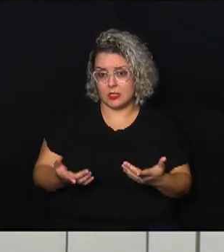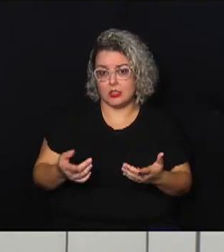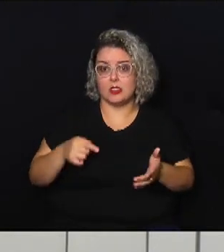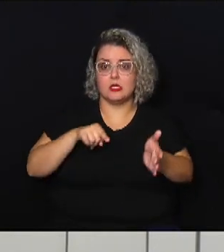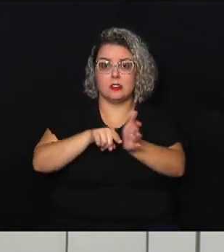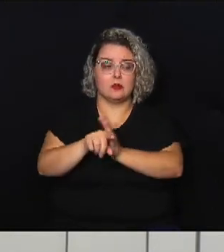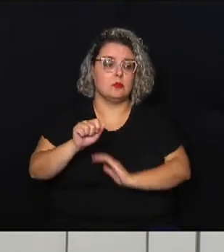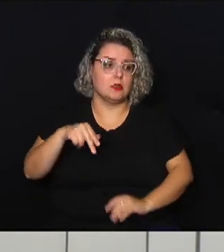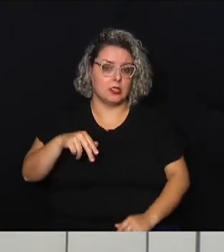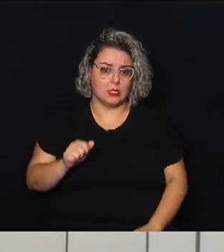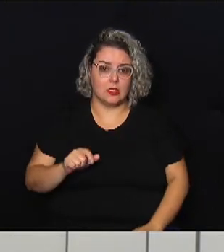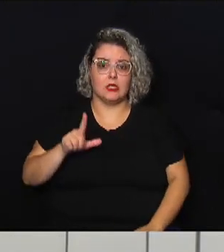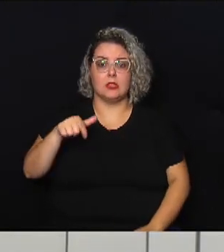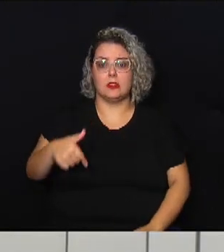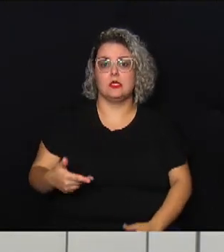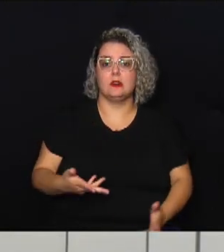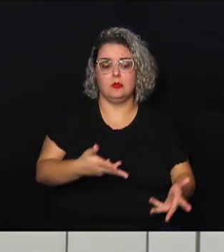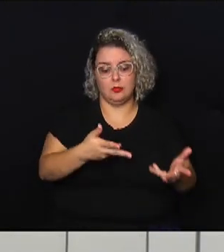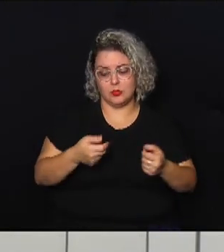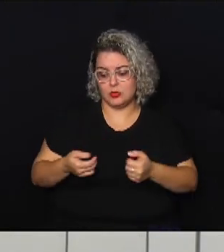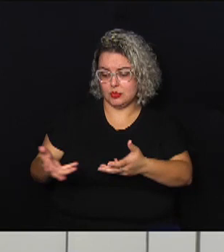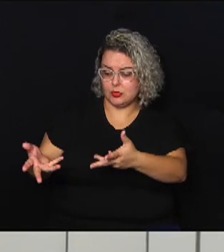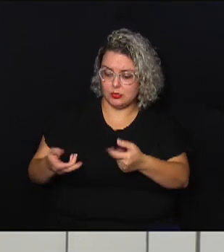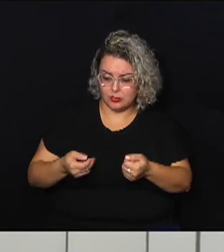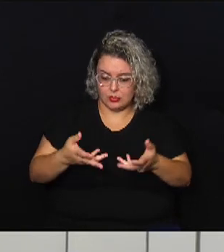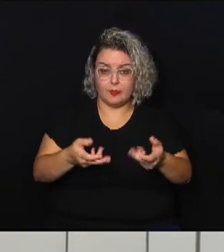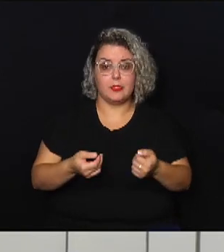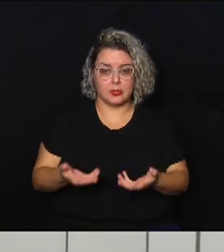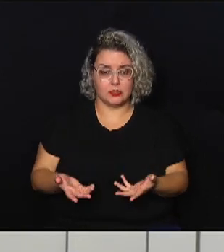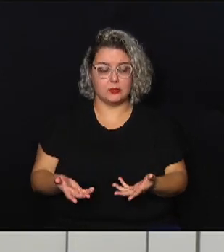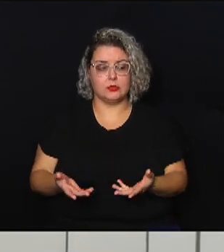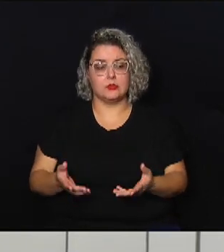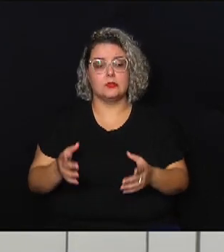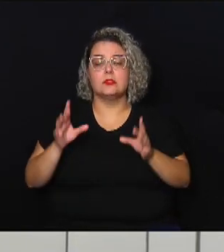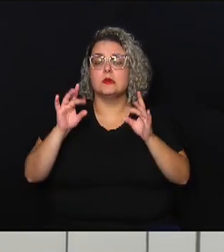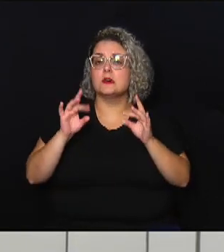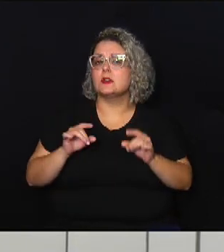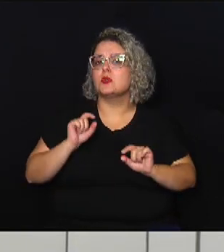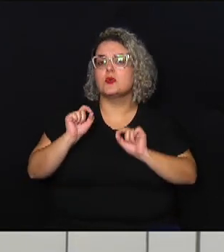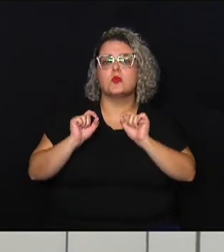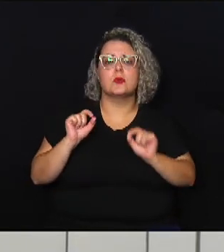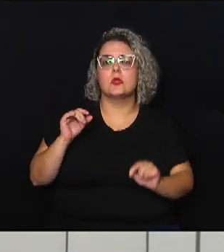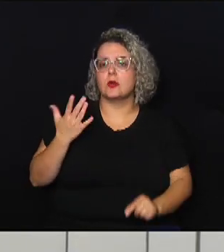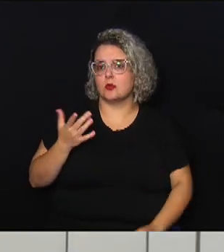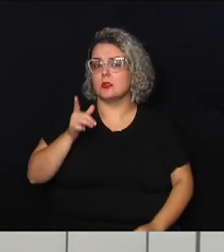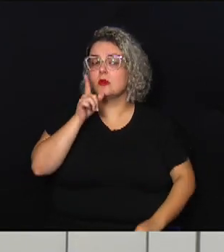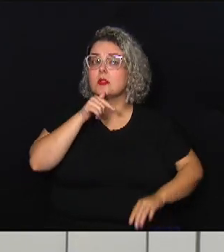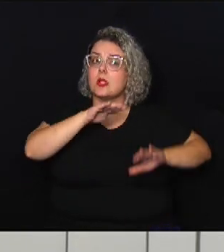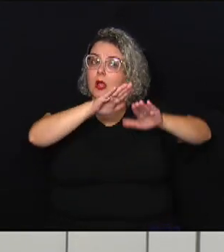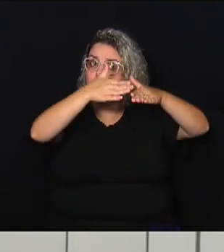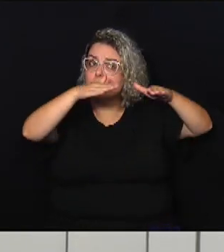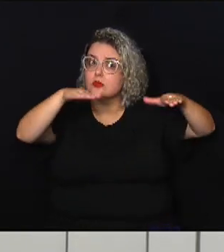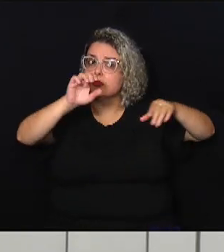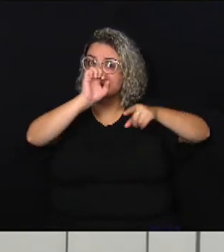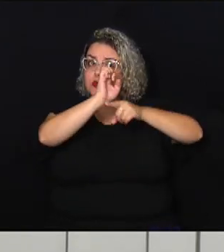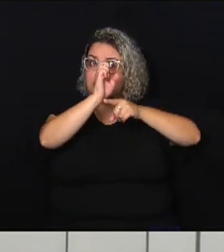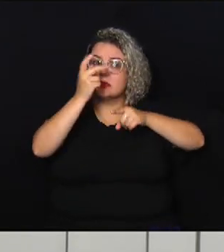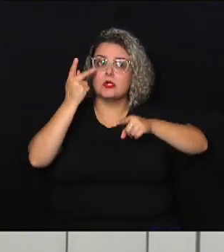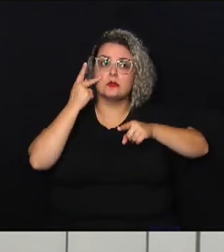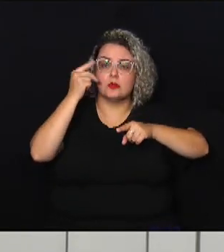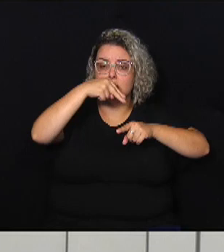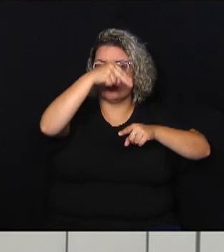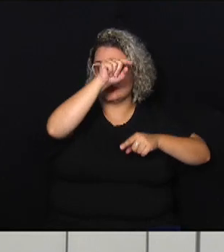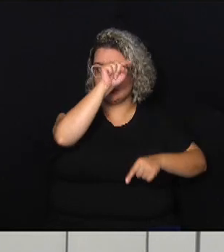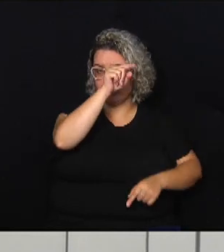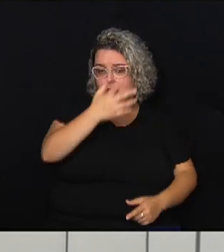para a Ana e depois para os nossos convidados aqui definem que o que aconteceu recentemente no litoral claro tem a ver